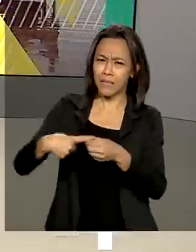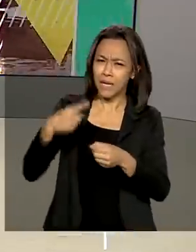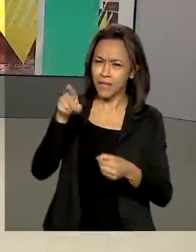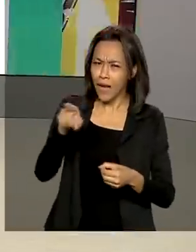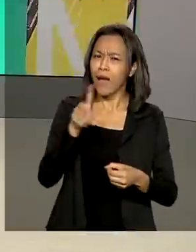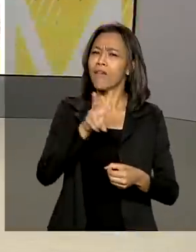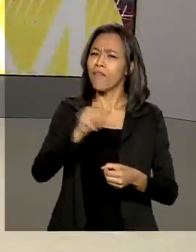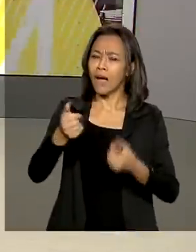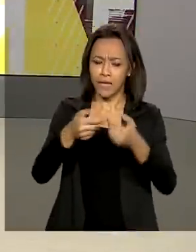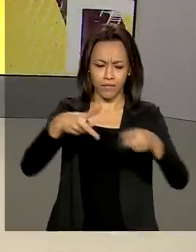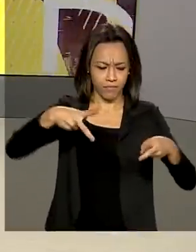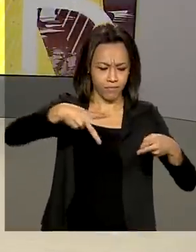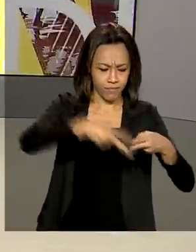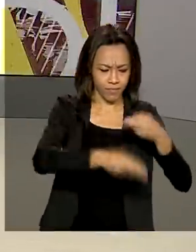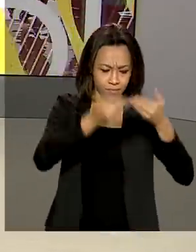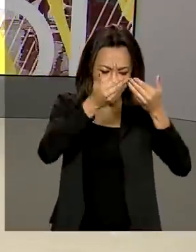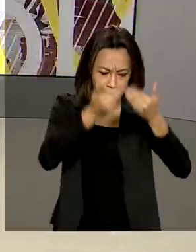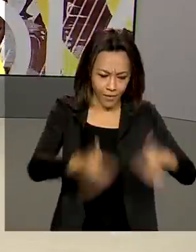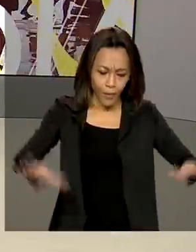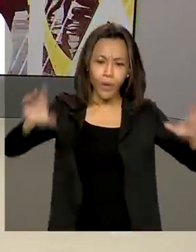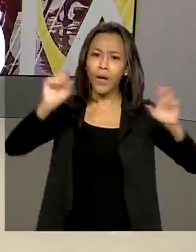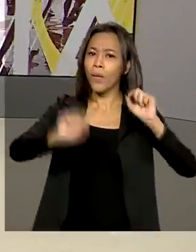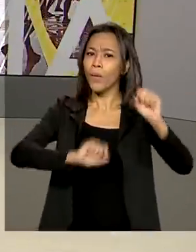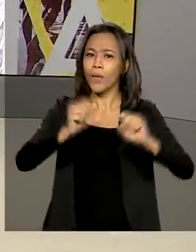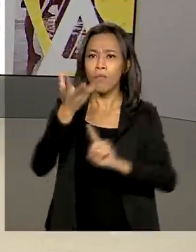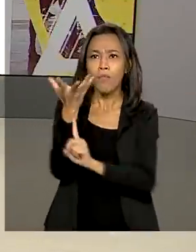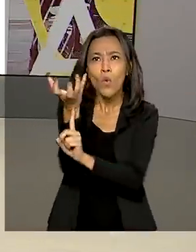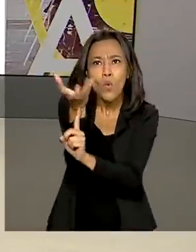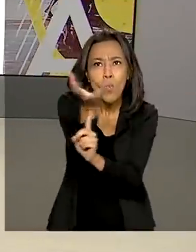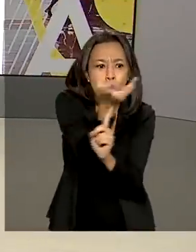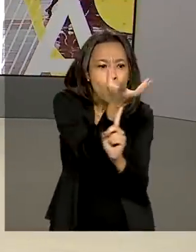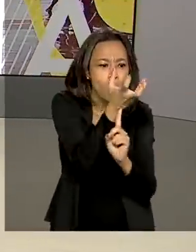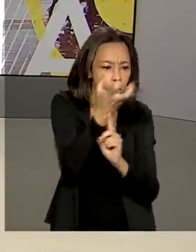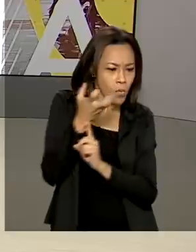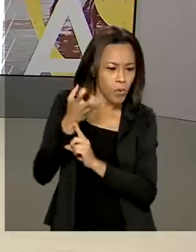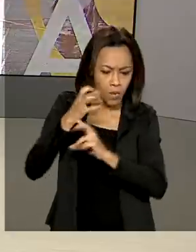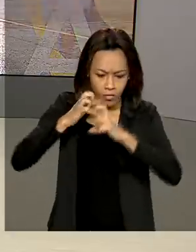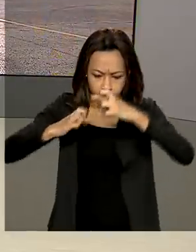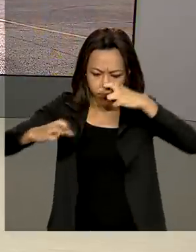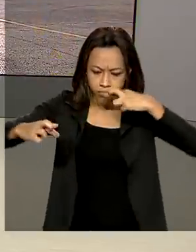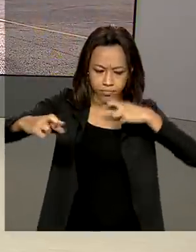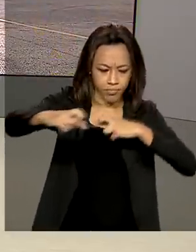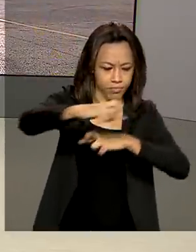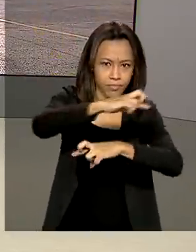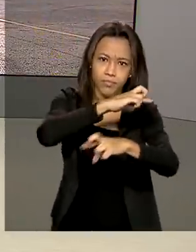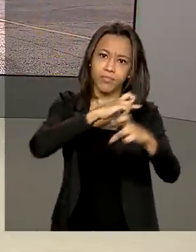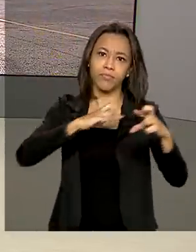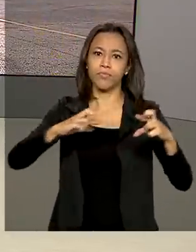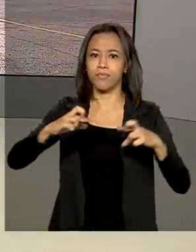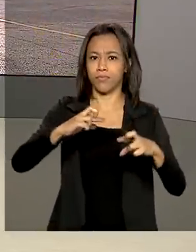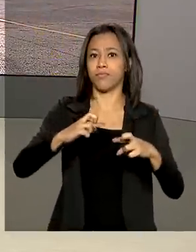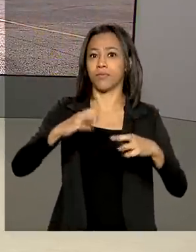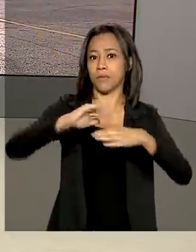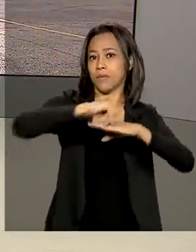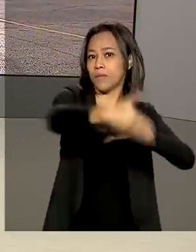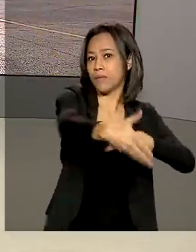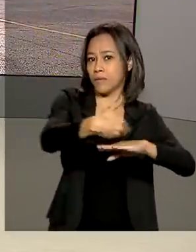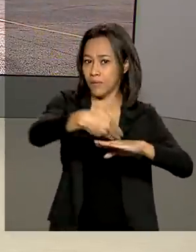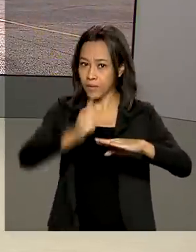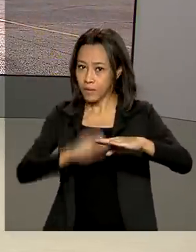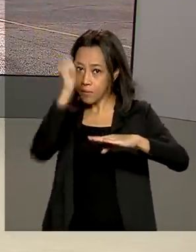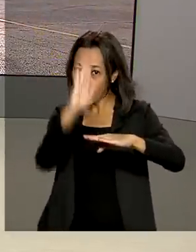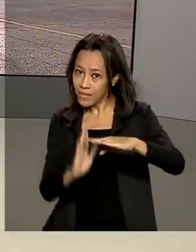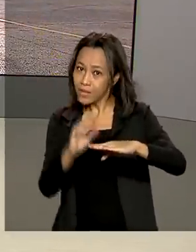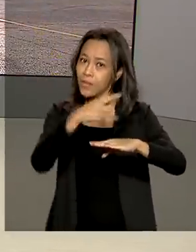Radar da Força Aérea Brasileira, que vai reforçar a vigilância nas fronteiras do país. É para lá que a gente vai então agora ao vivo falar com Cláudia